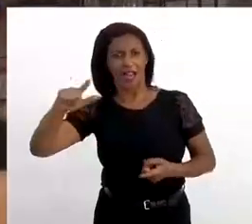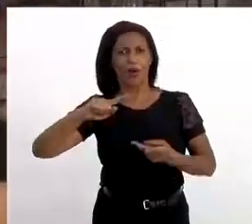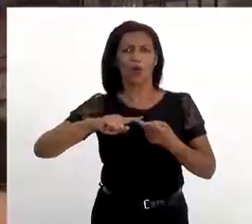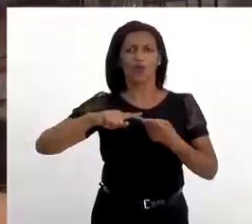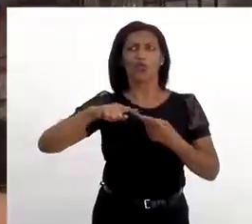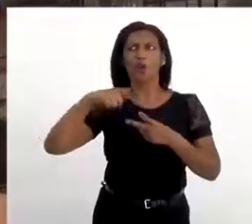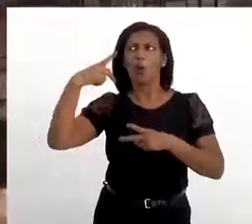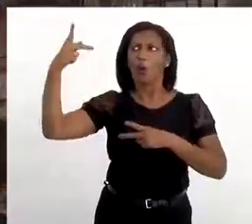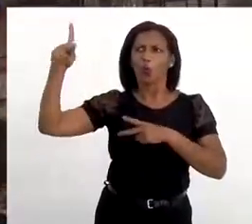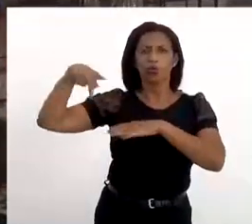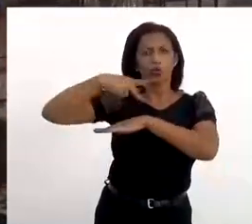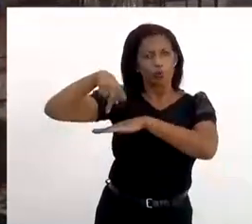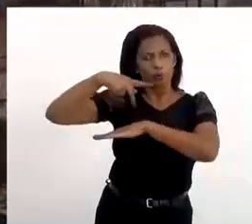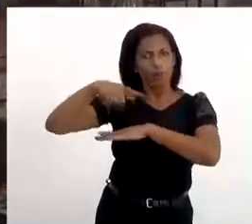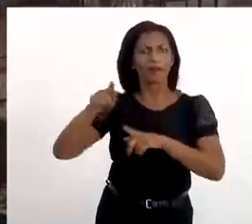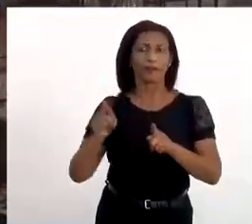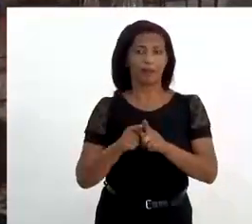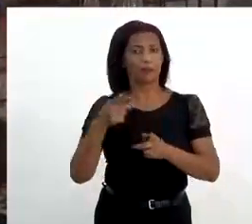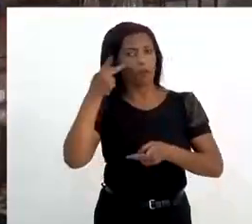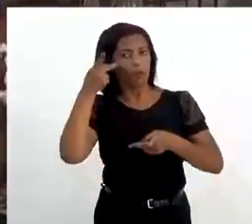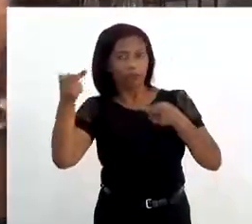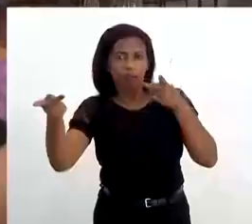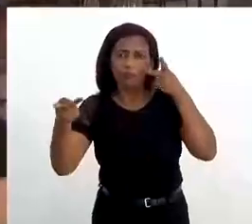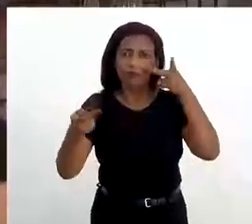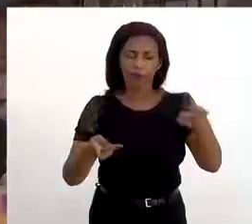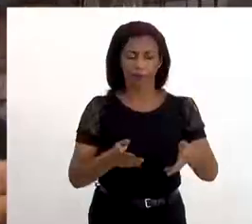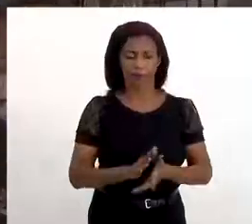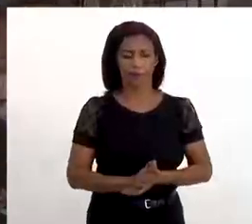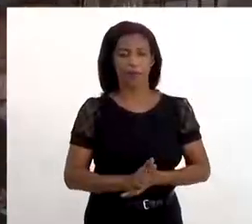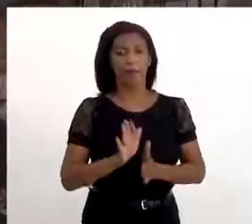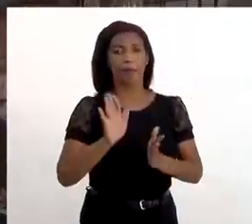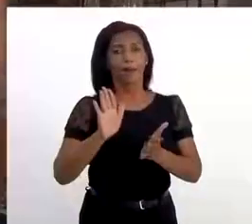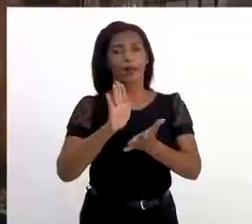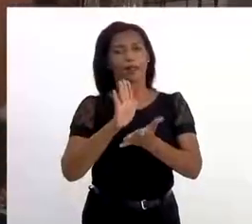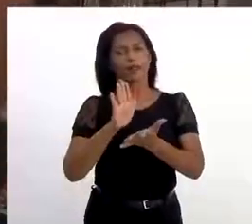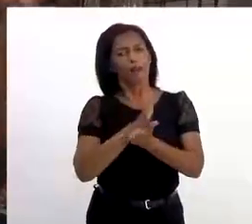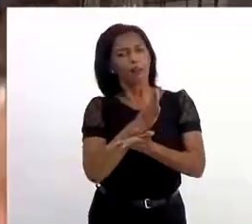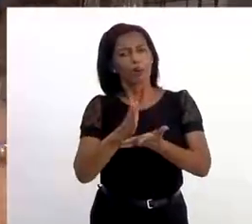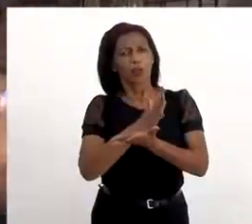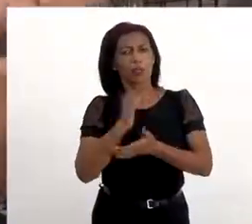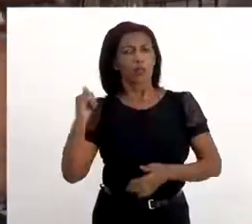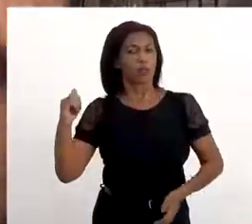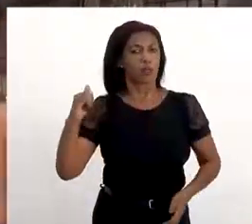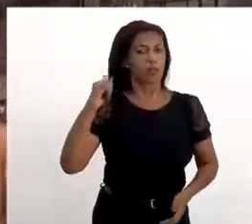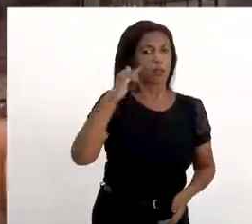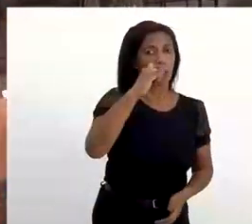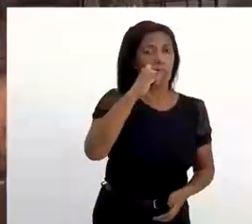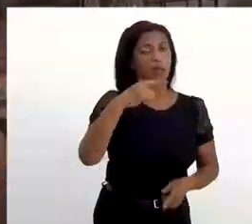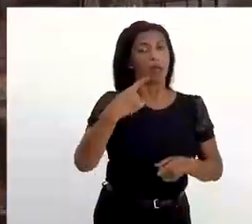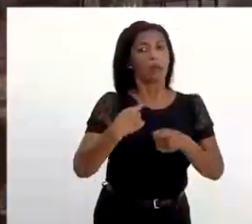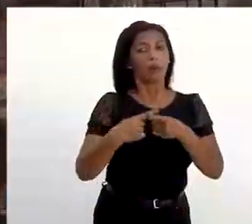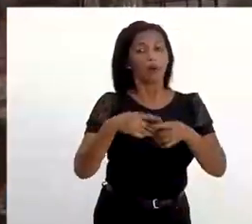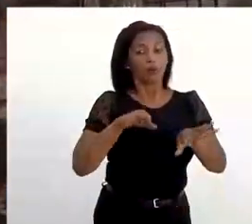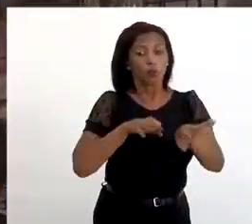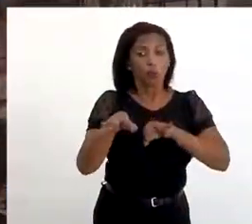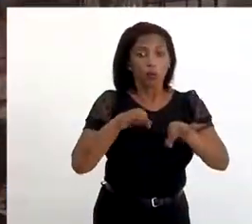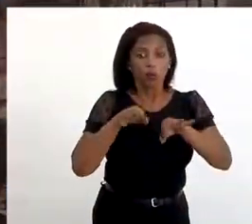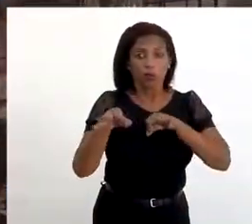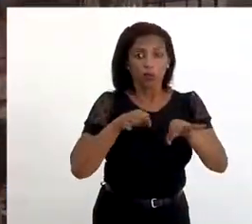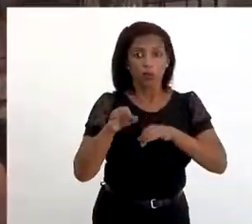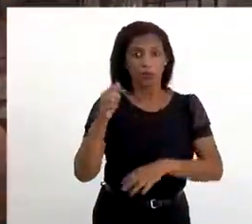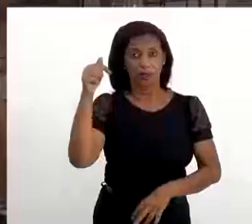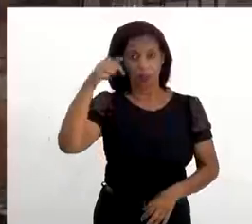E outros países que eu visitei. Mas a maioria das minhas viagens é por conta dos projetos aqui, no Ileu, no